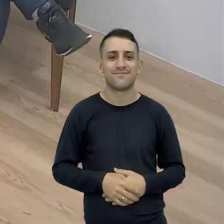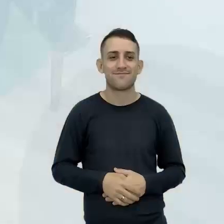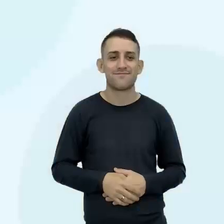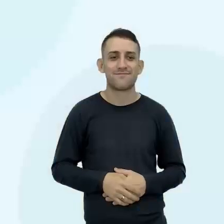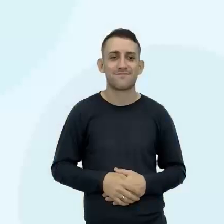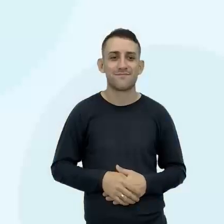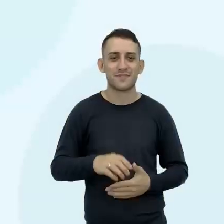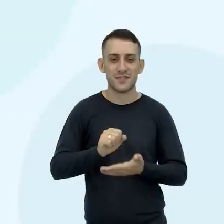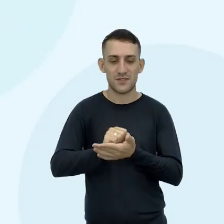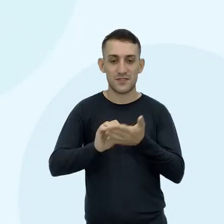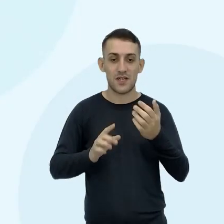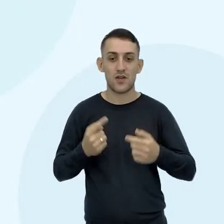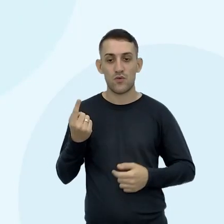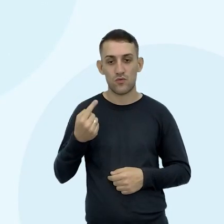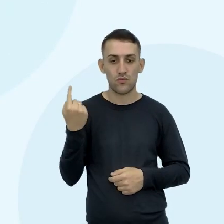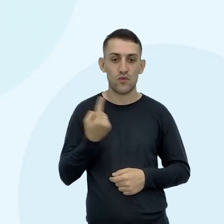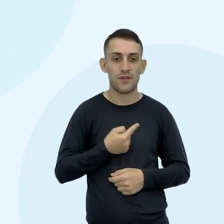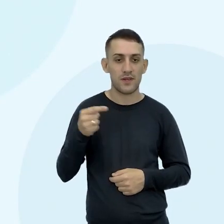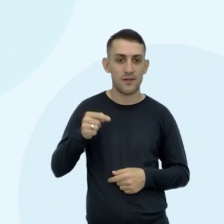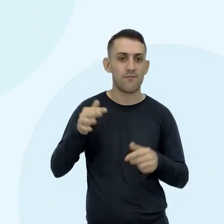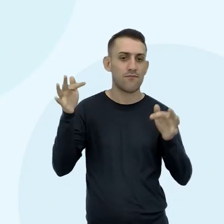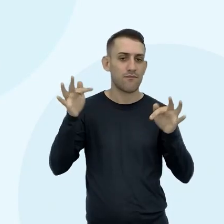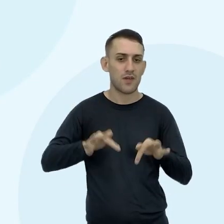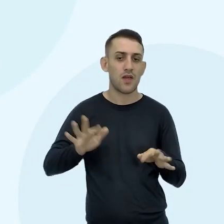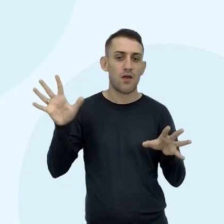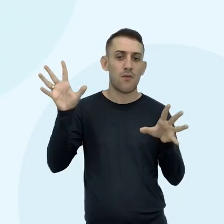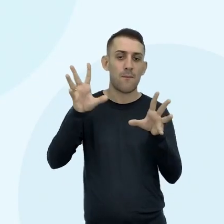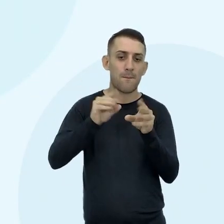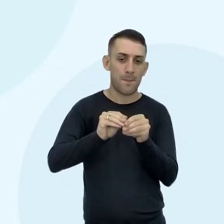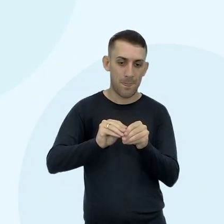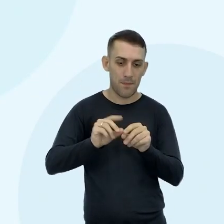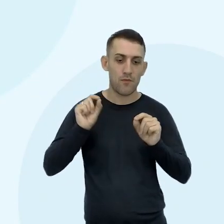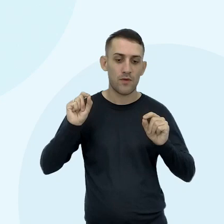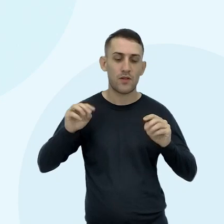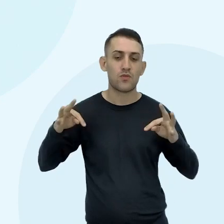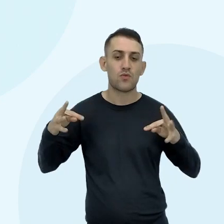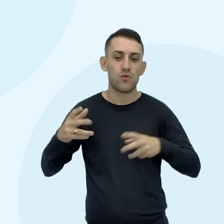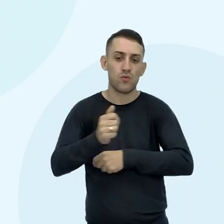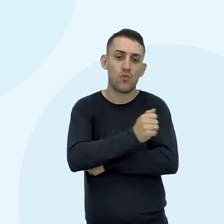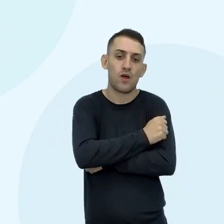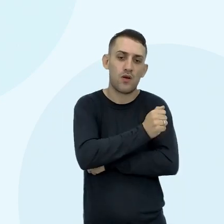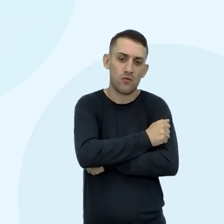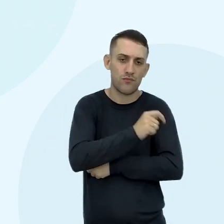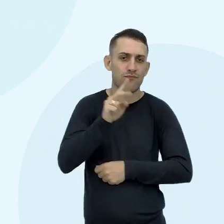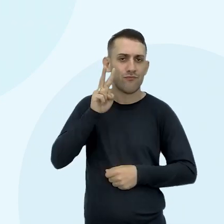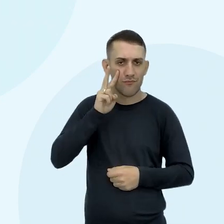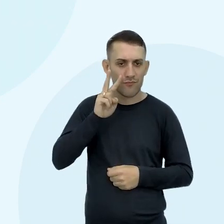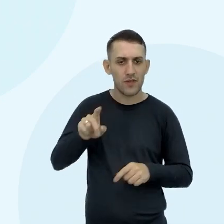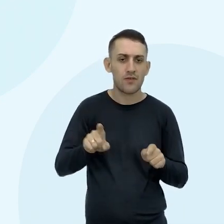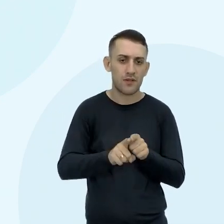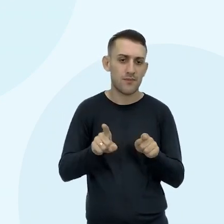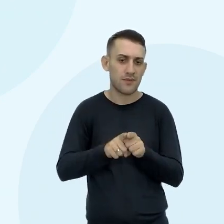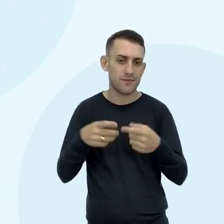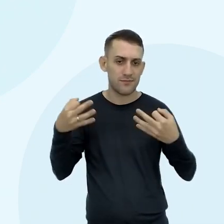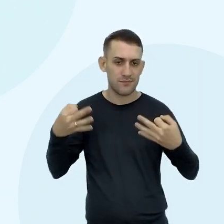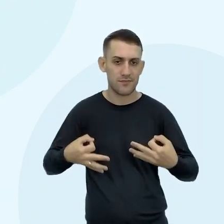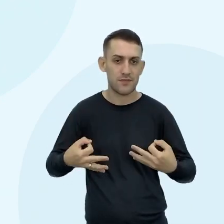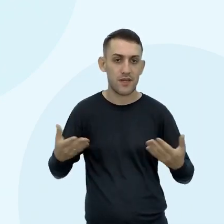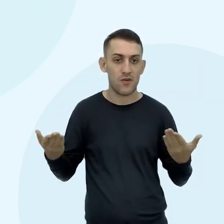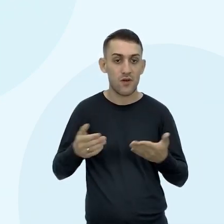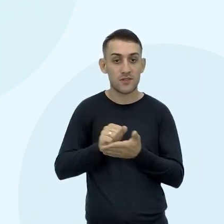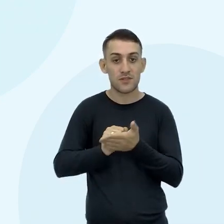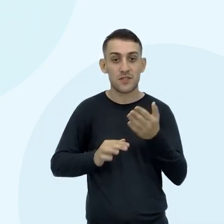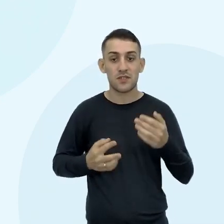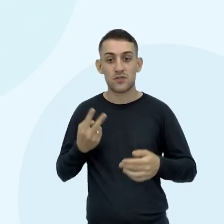2 Atividade 1 Fechamos Demos um resumo Do que os estudantes Viram Do que o rei das aulas Na